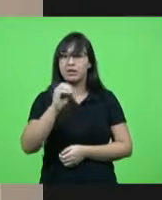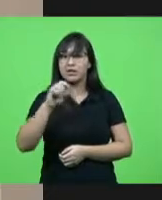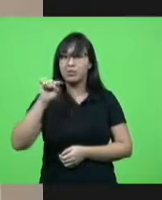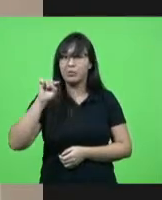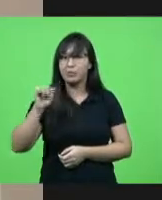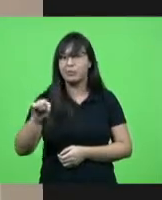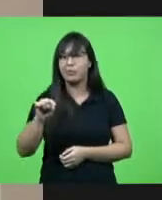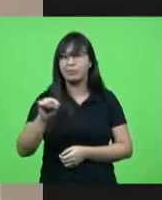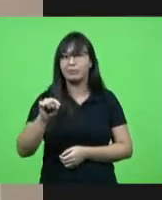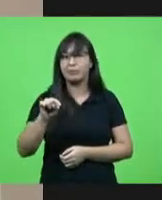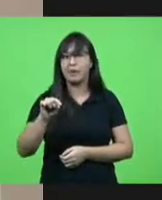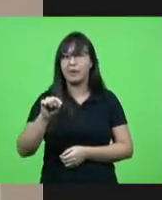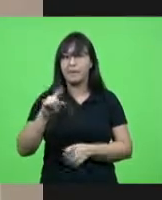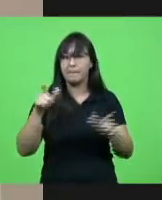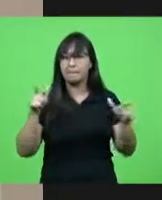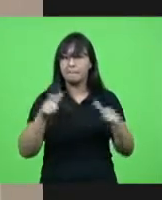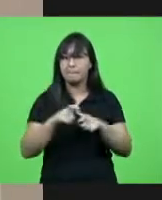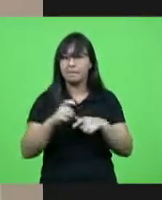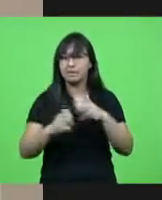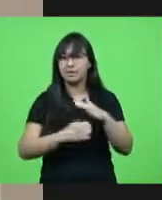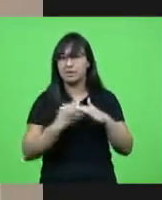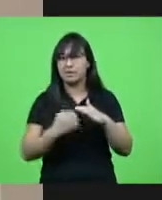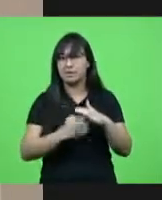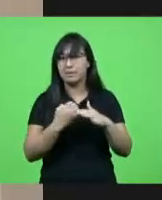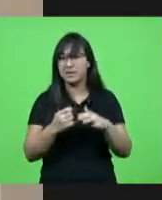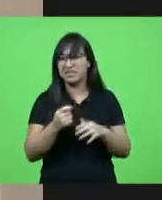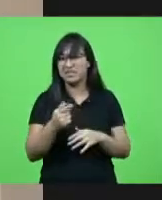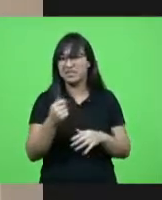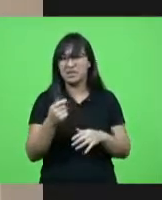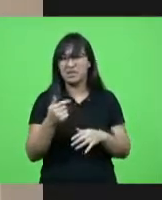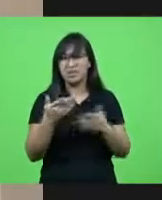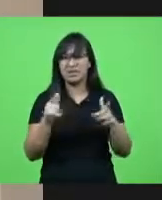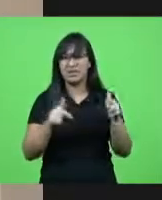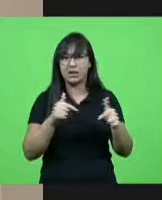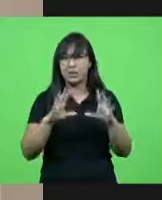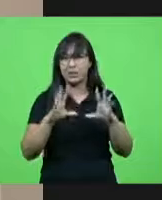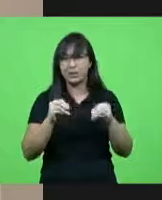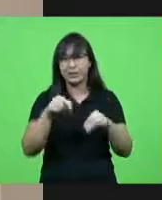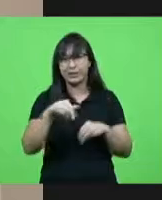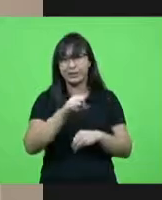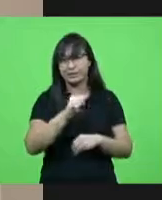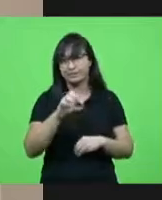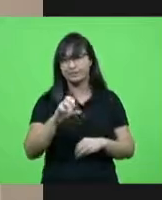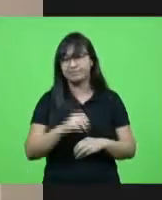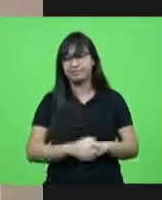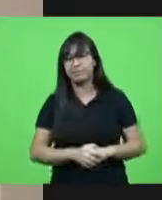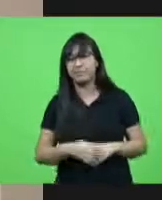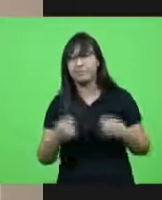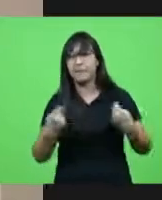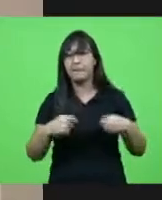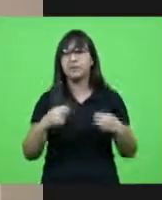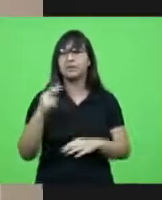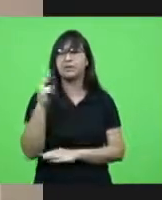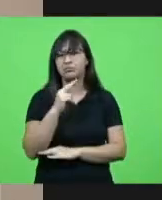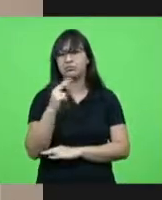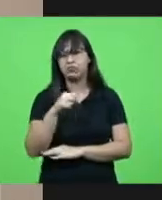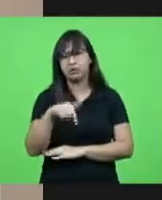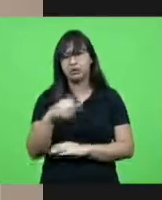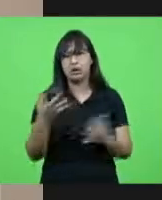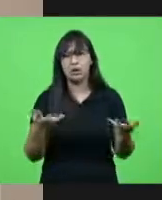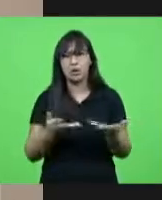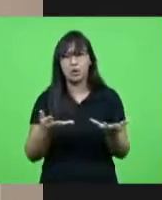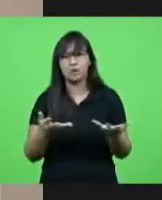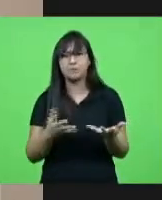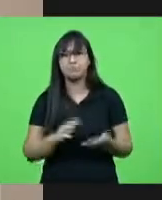empresas quase metade dos empregos informais então são medidas possíveis e necessárias nesse momento e é